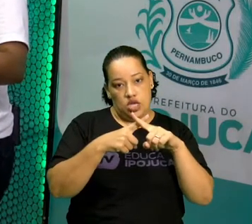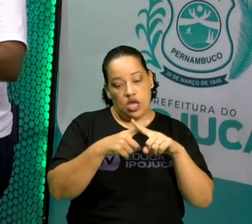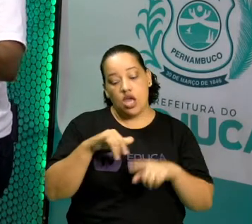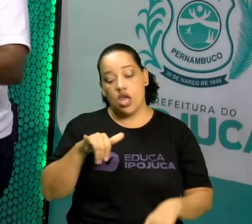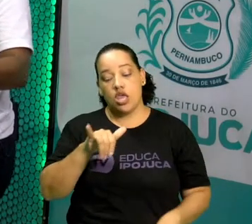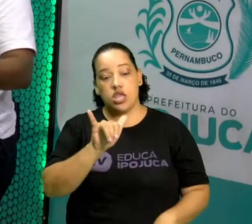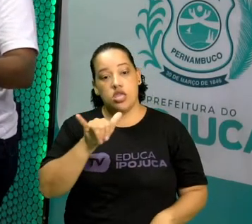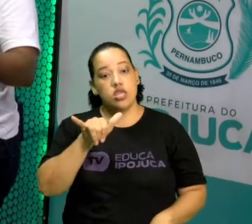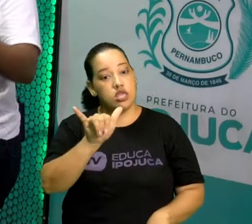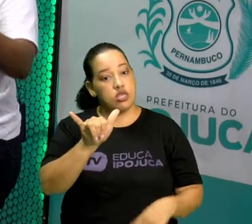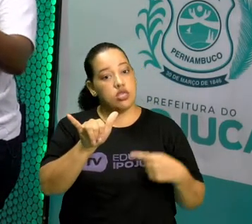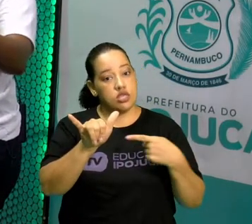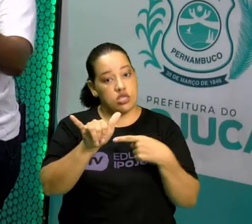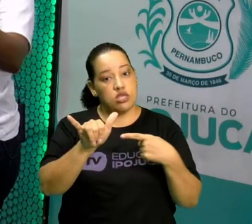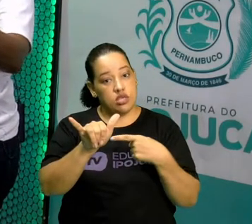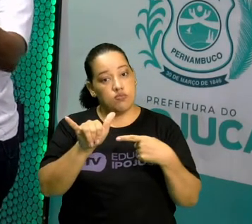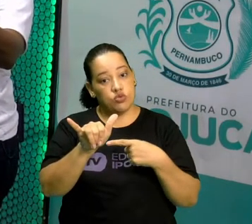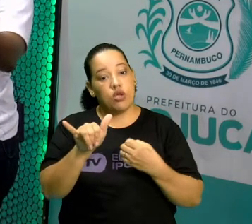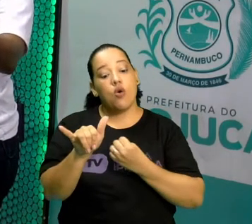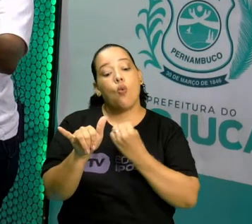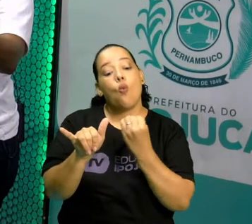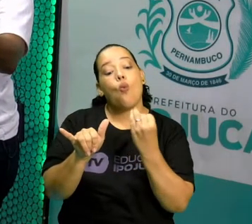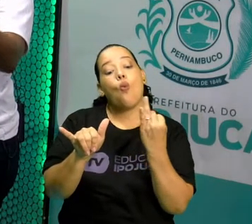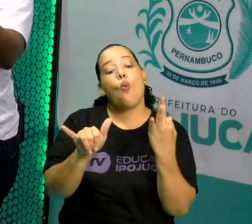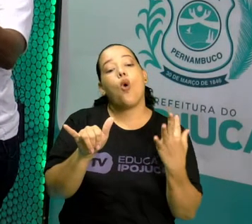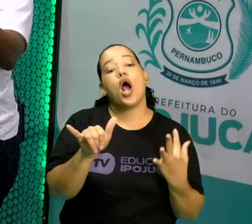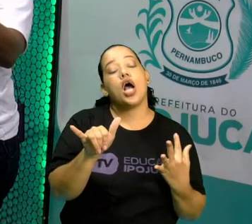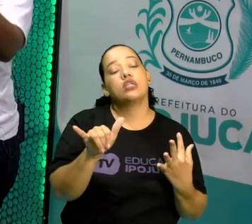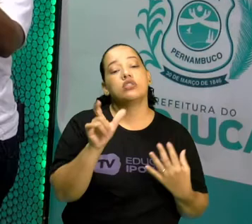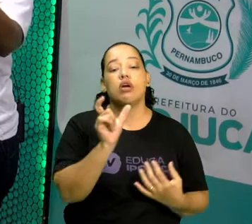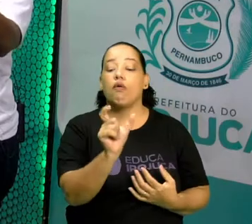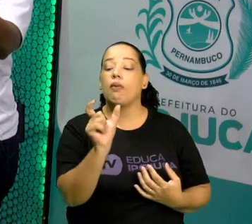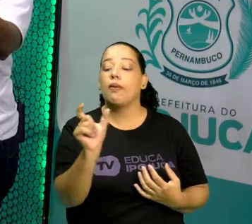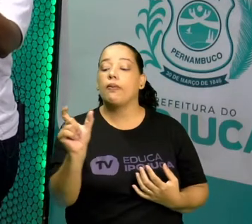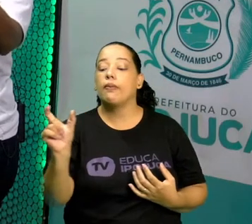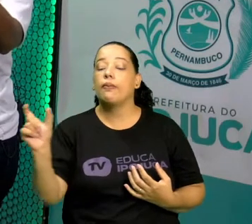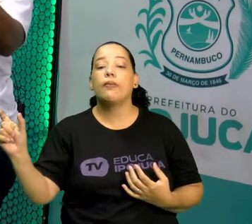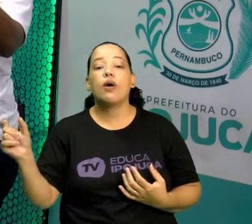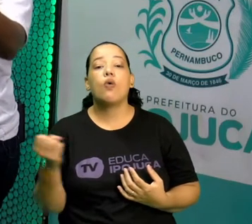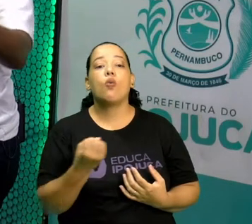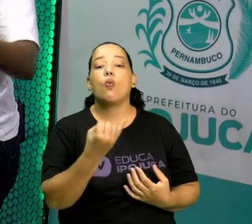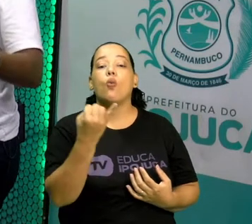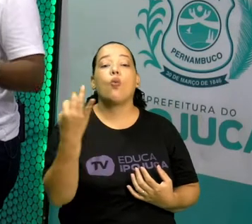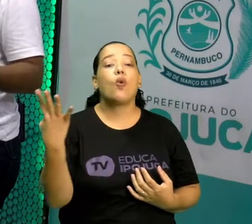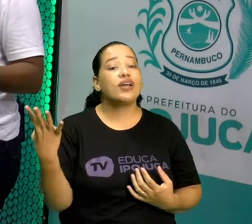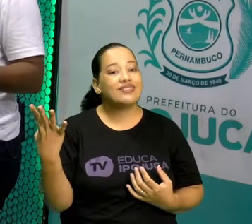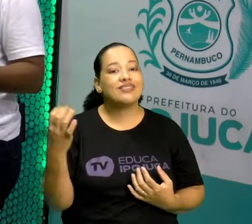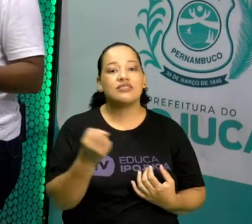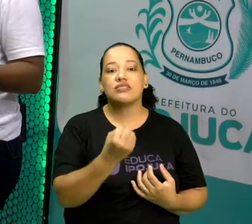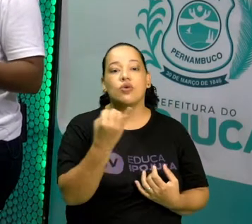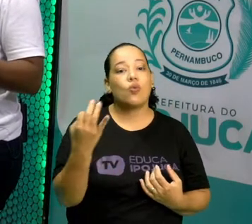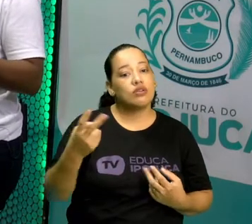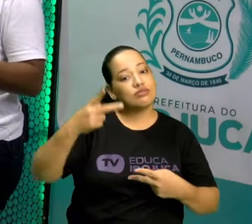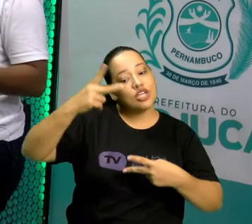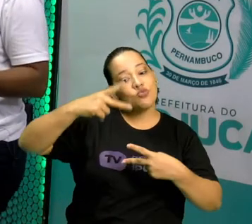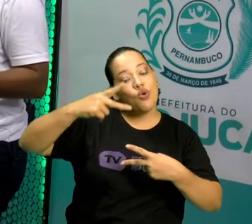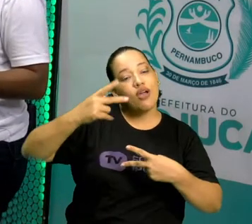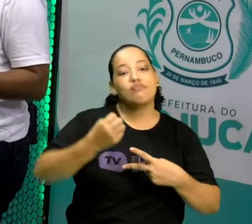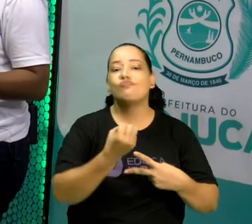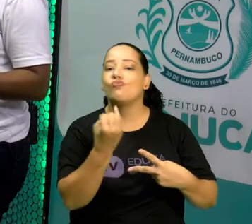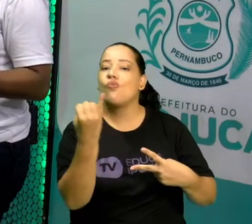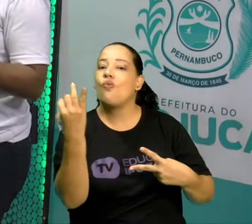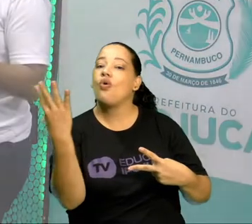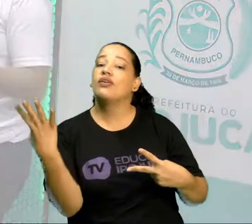Y vai ser a quantidade de casas que vai ter o expoente. Vamos ter aqui este